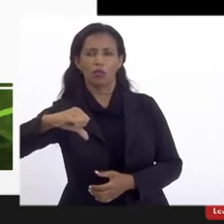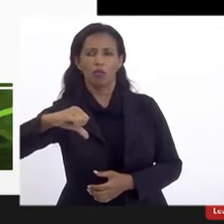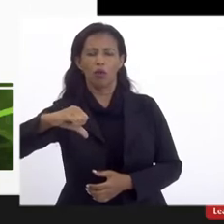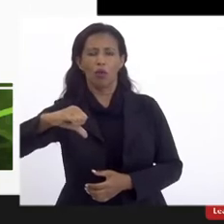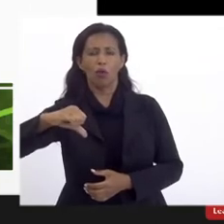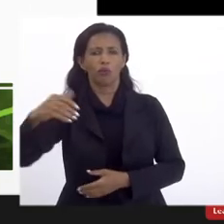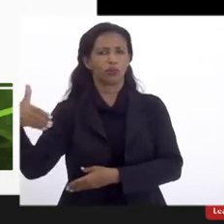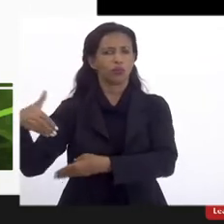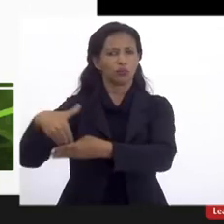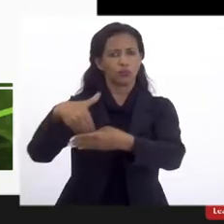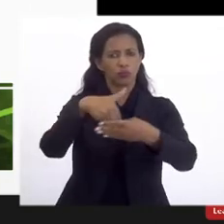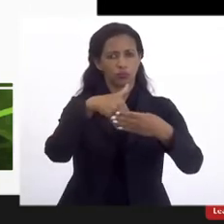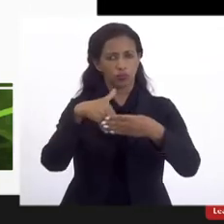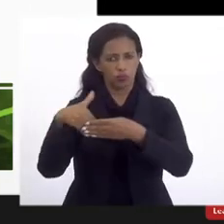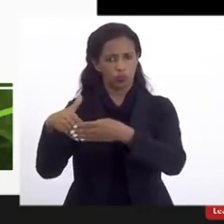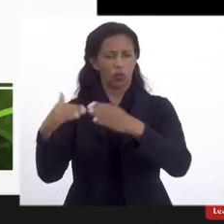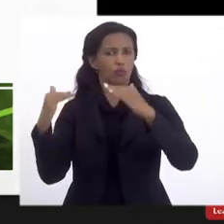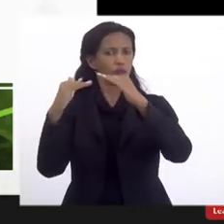dos votos foram a favor,